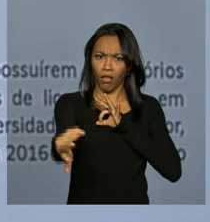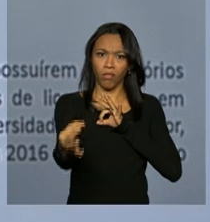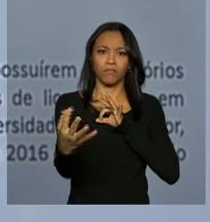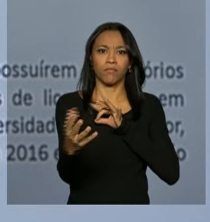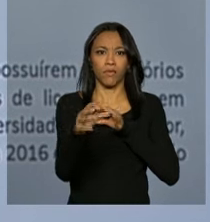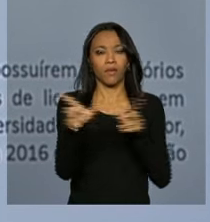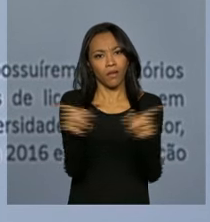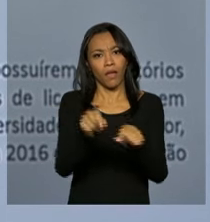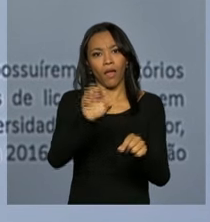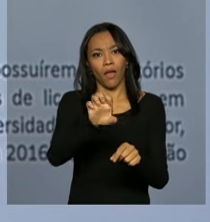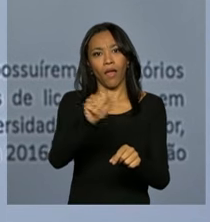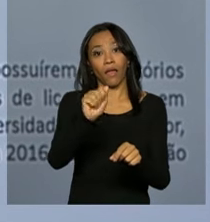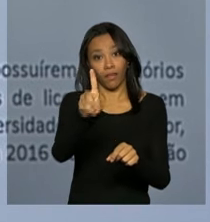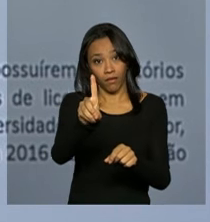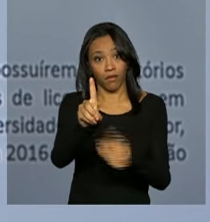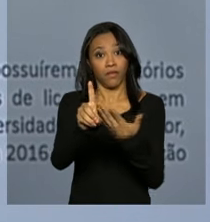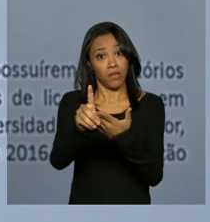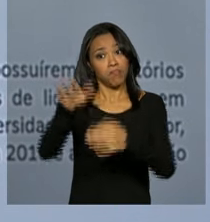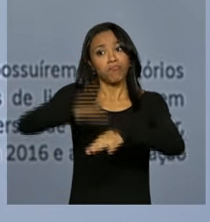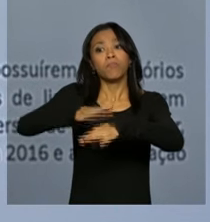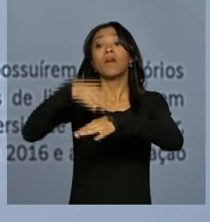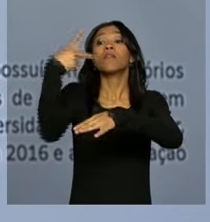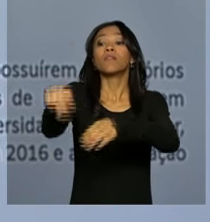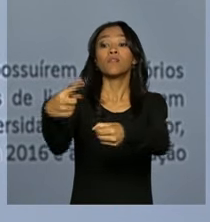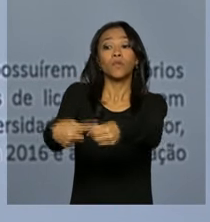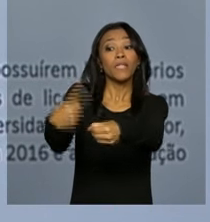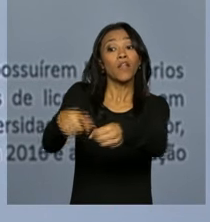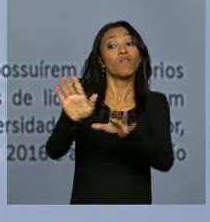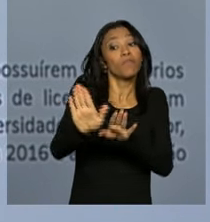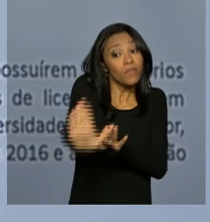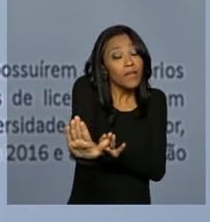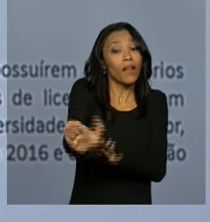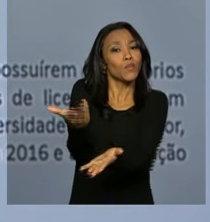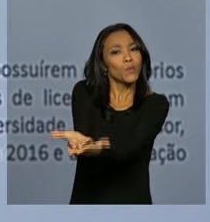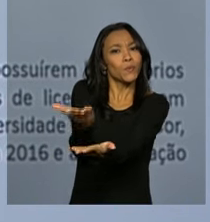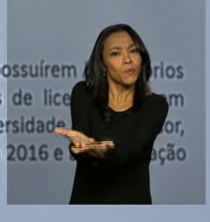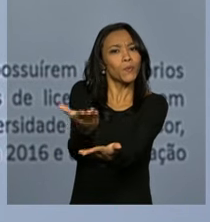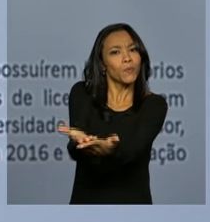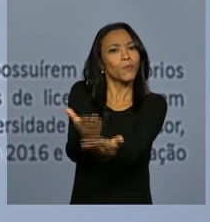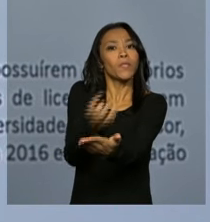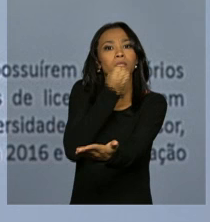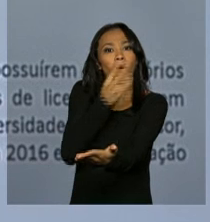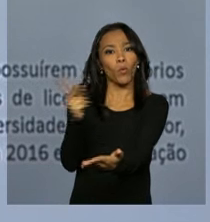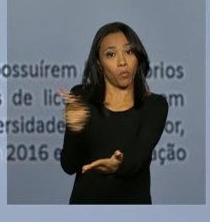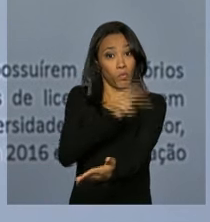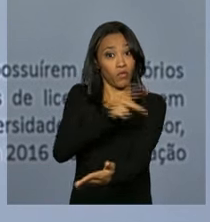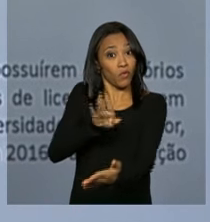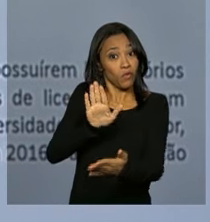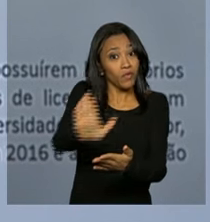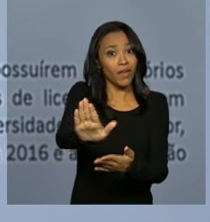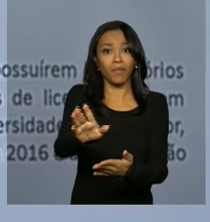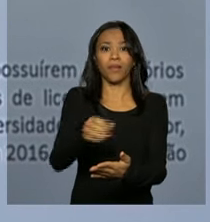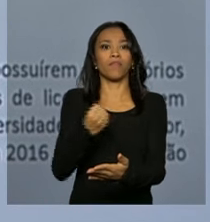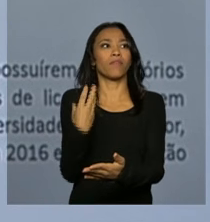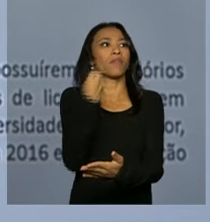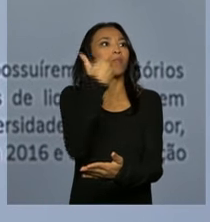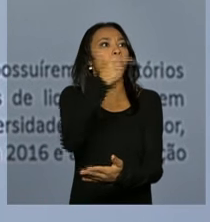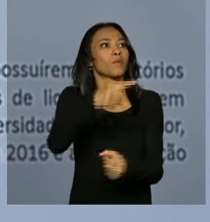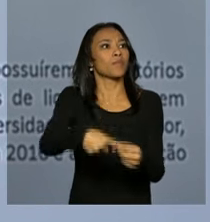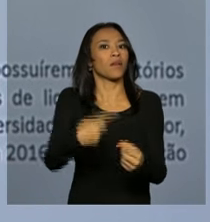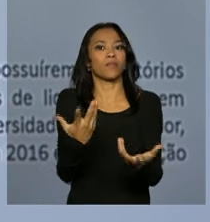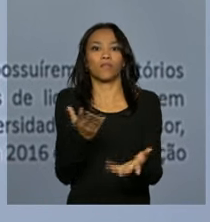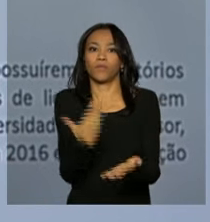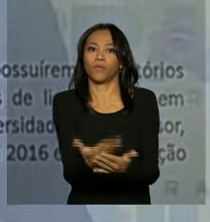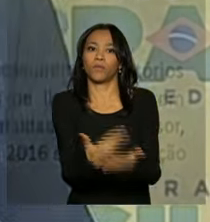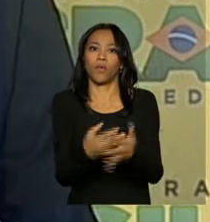professor faça a sua habilitação no município que ele reside, o que é fundamental para manter o professor na rede. Ele não tem como sair da cidade para ele fazer um curso.